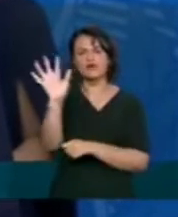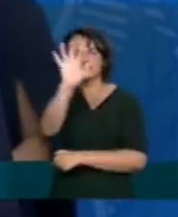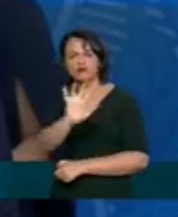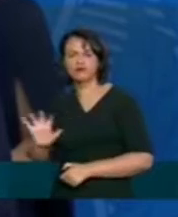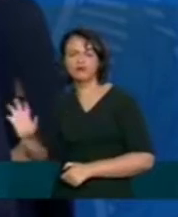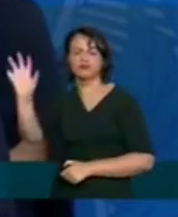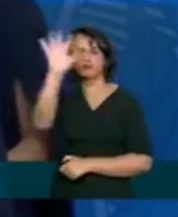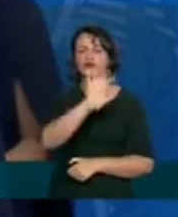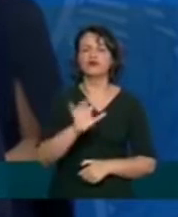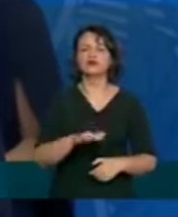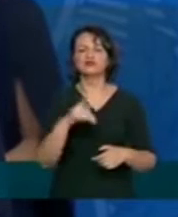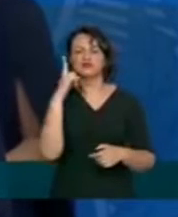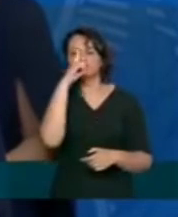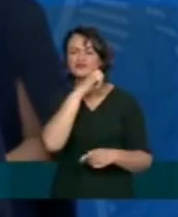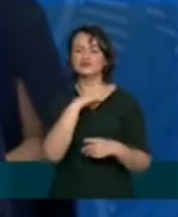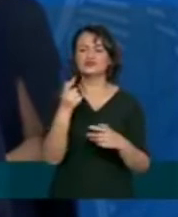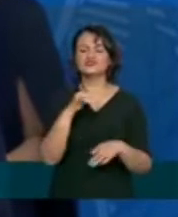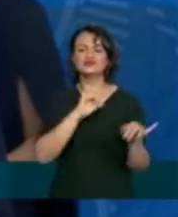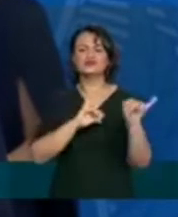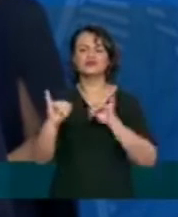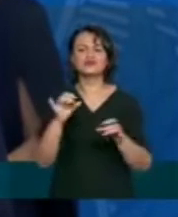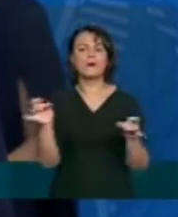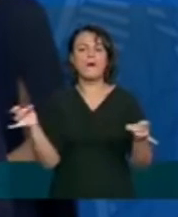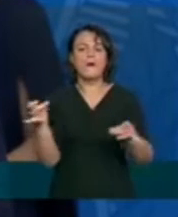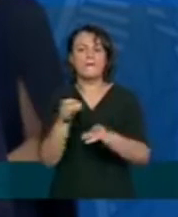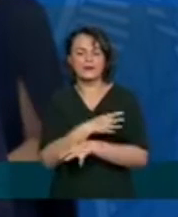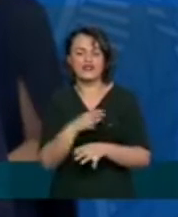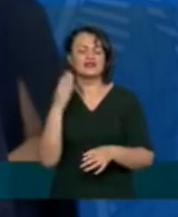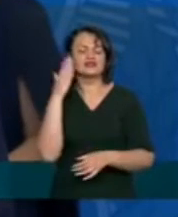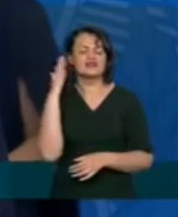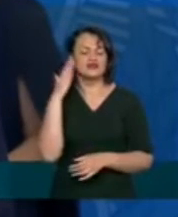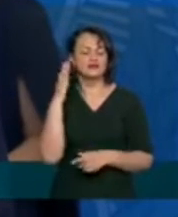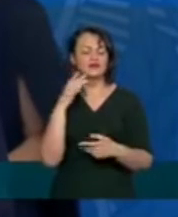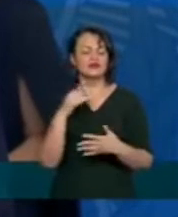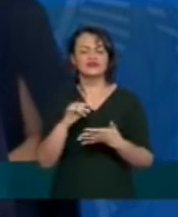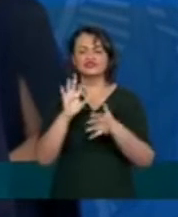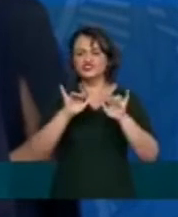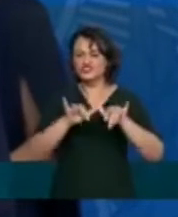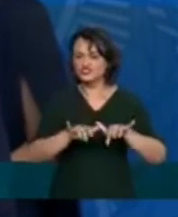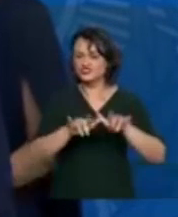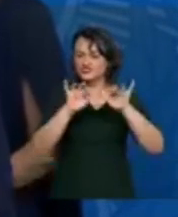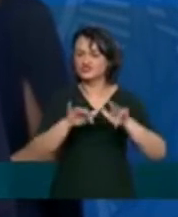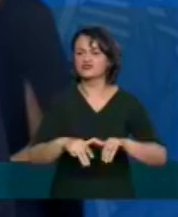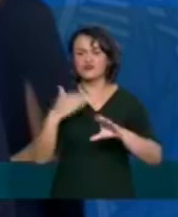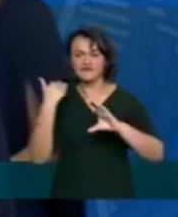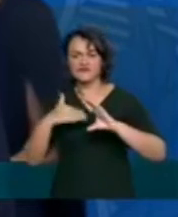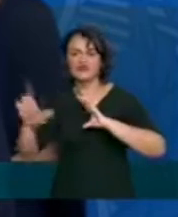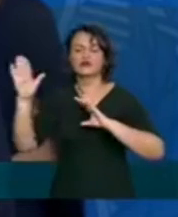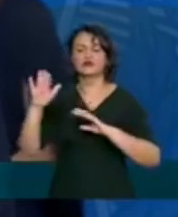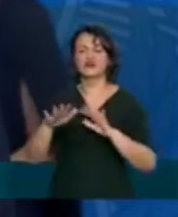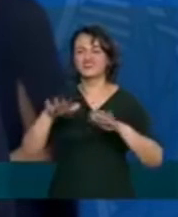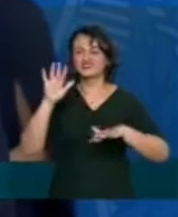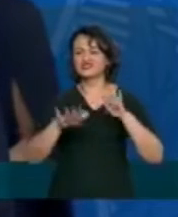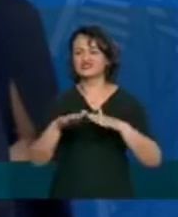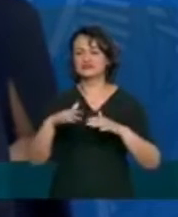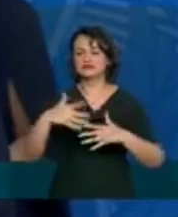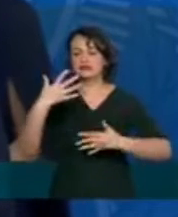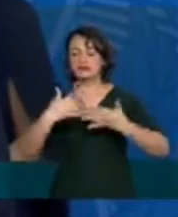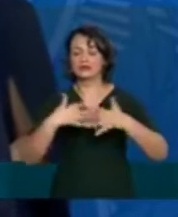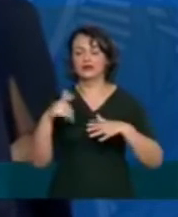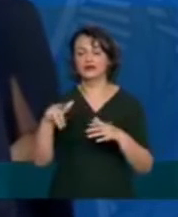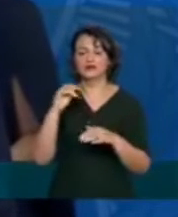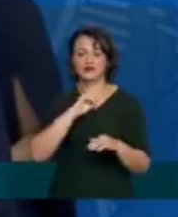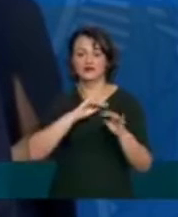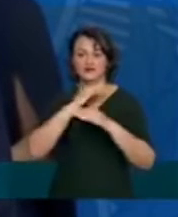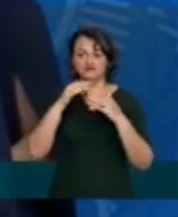dificuldades no processamento das informações na digitação na entrada e também no envio para o Ministério da